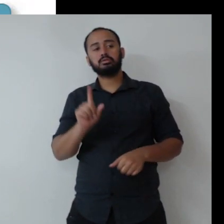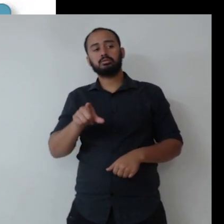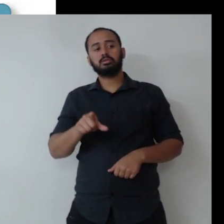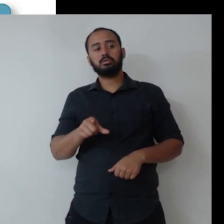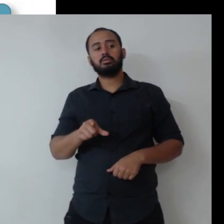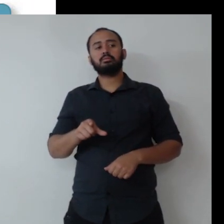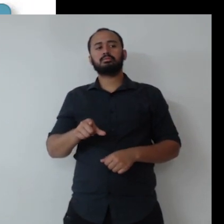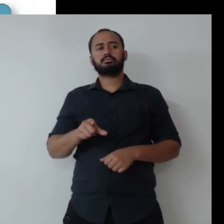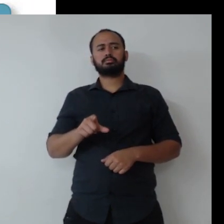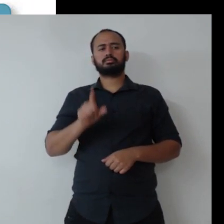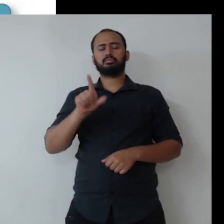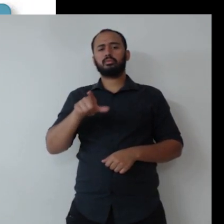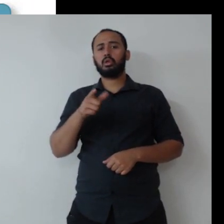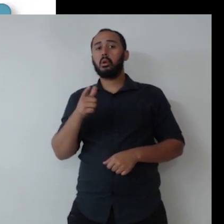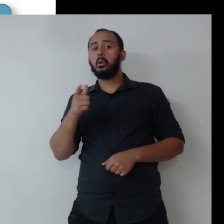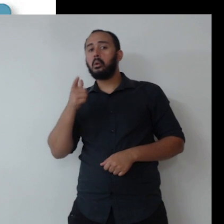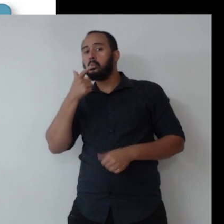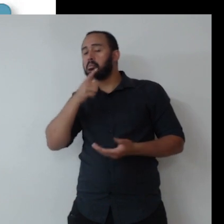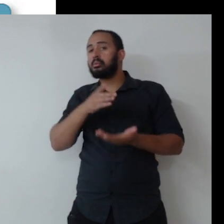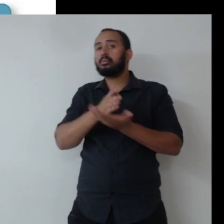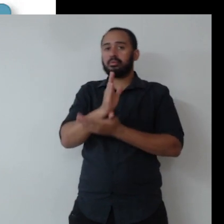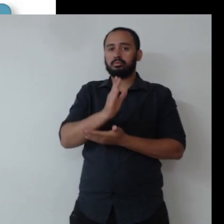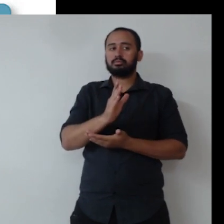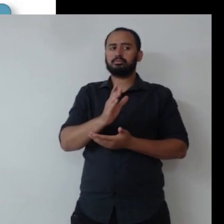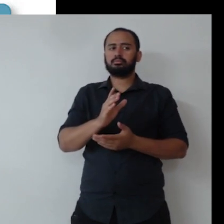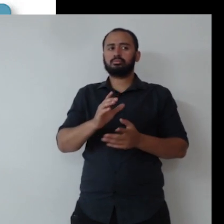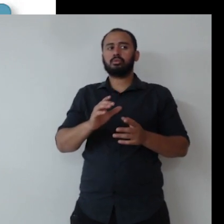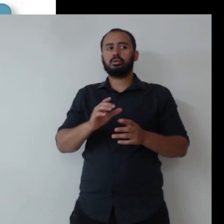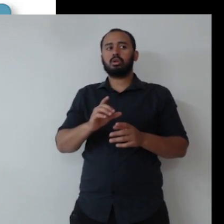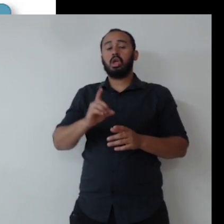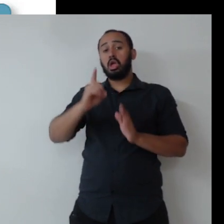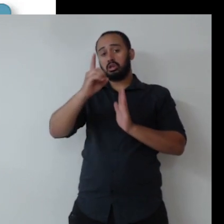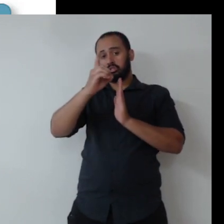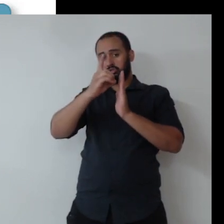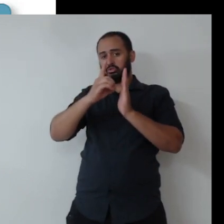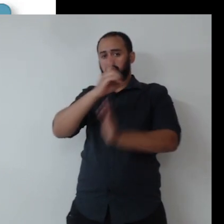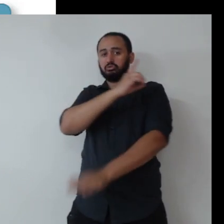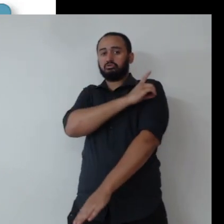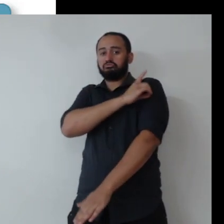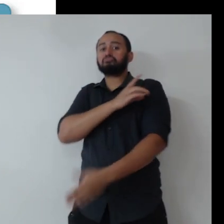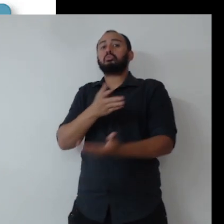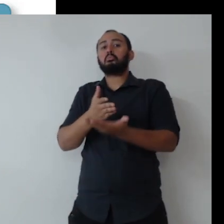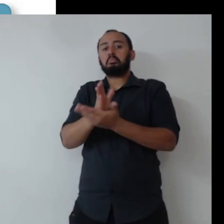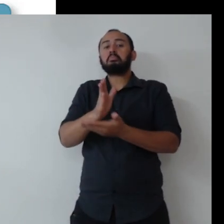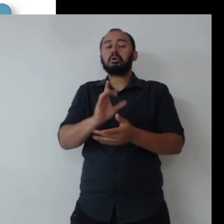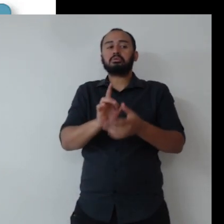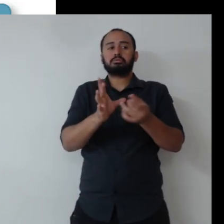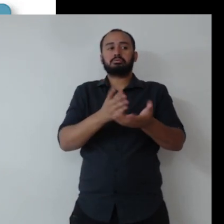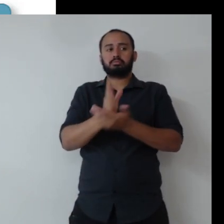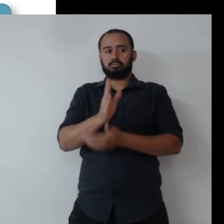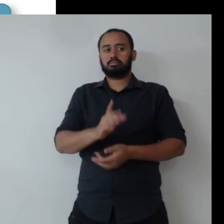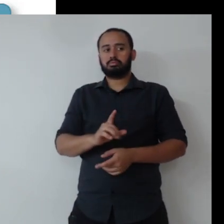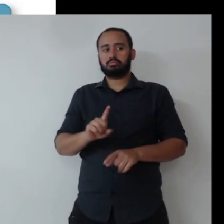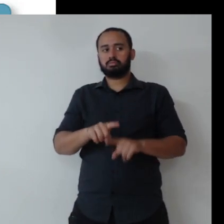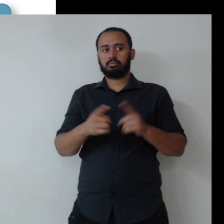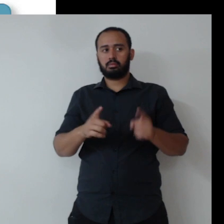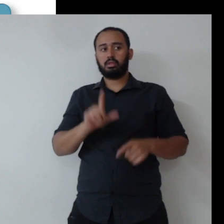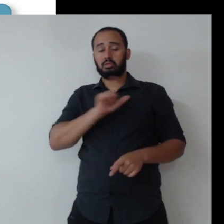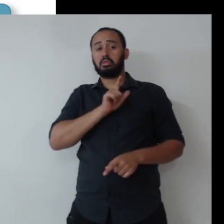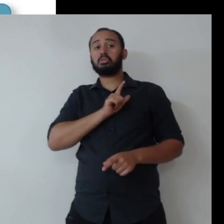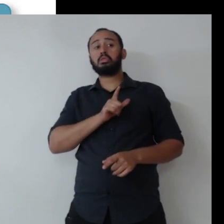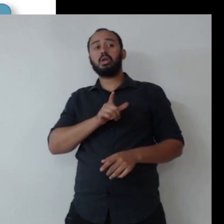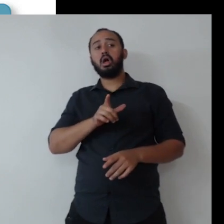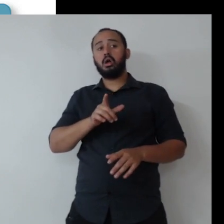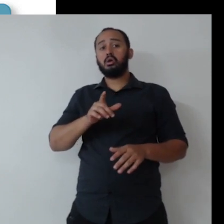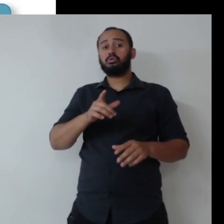resolução aprovada pela diretoria colegiada. Se vocês quiserem, passo depois para vocês, para vocês terem acesso à resolução, está